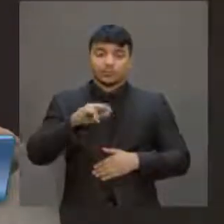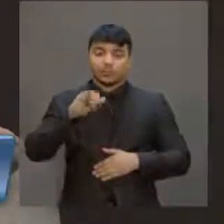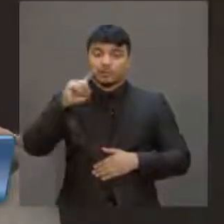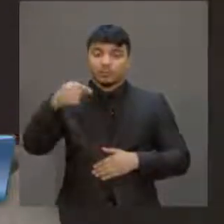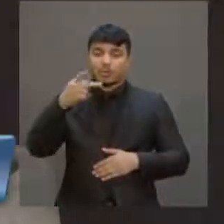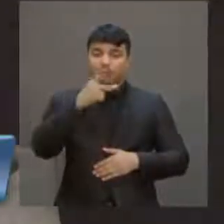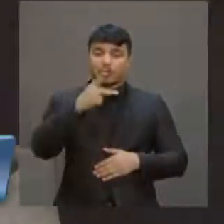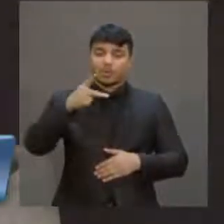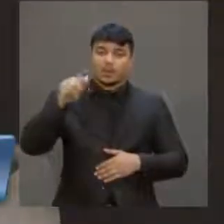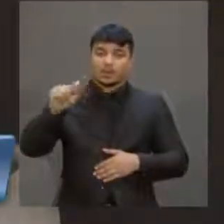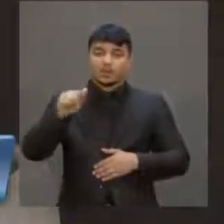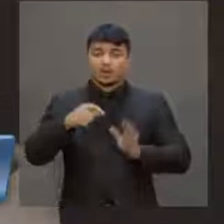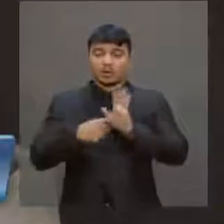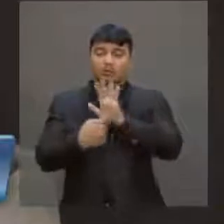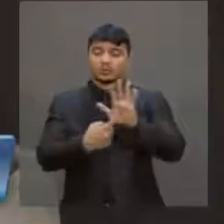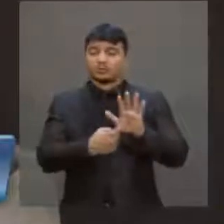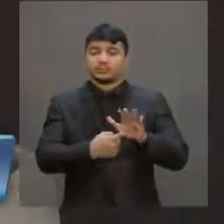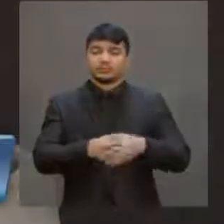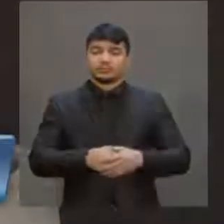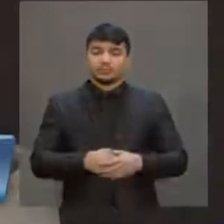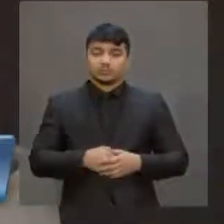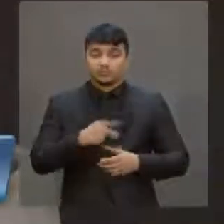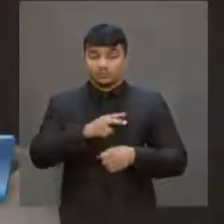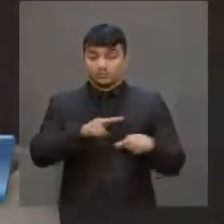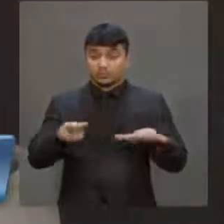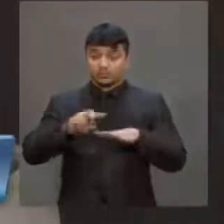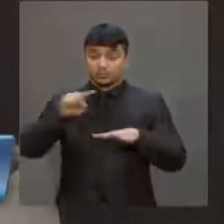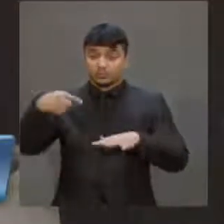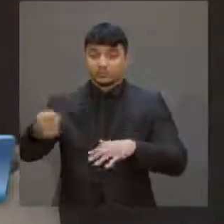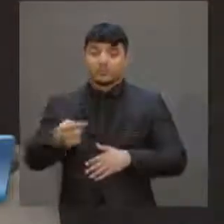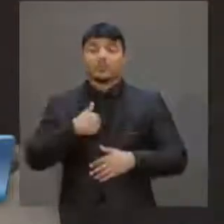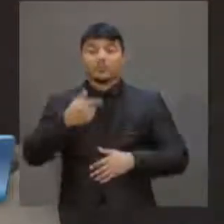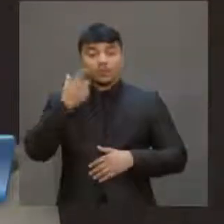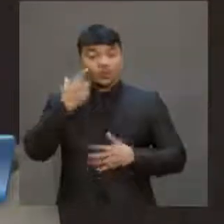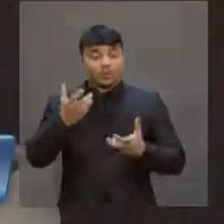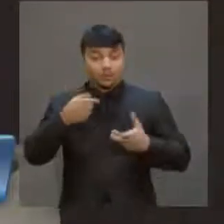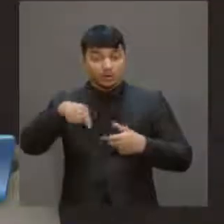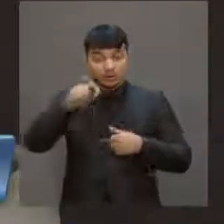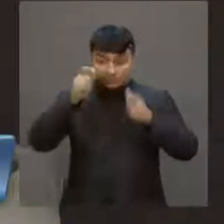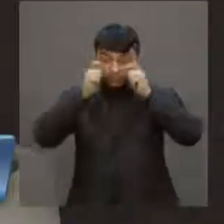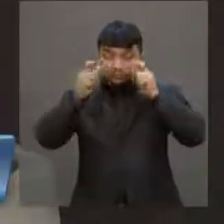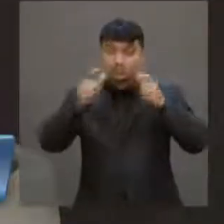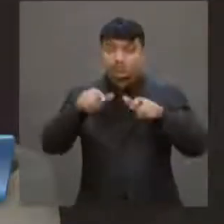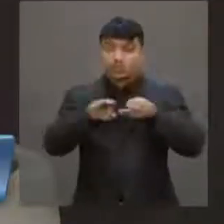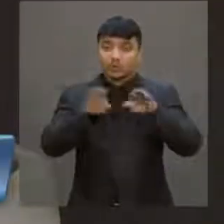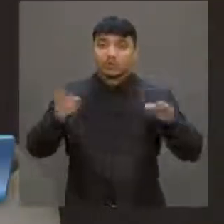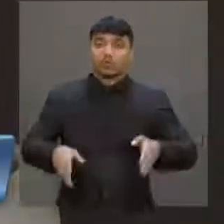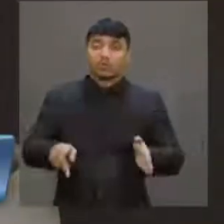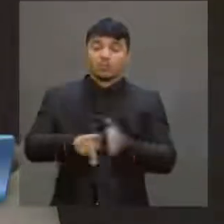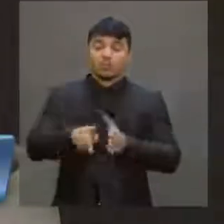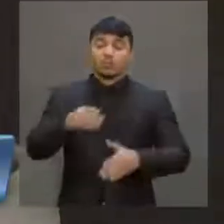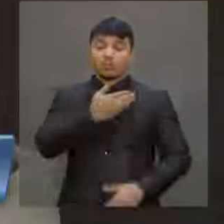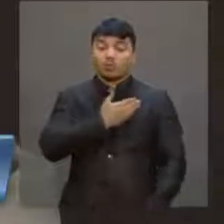em outro momento na semana que vem. Mas eu já quero deixar um alerta aos senhores da bancada do governo.